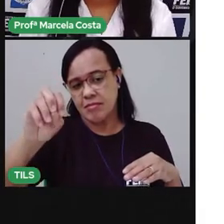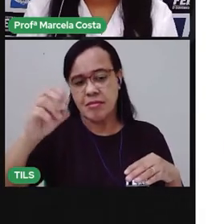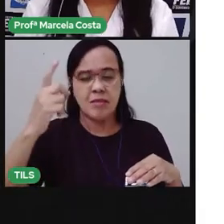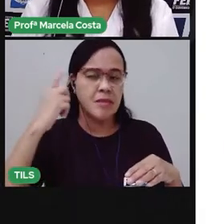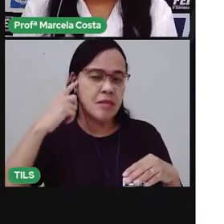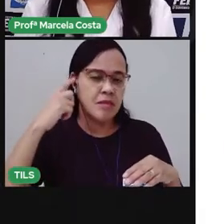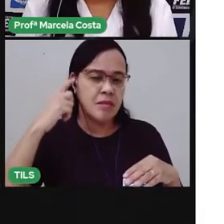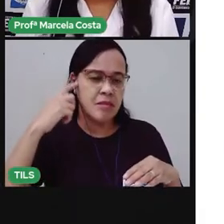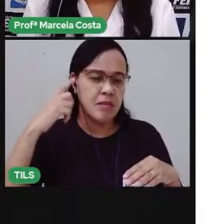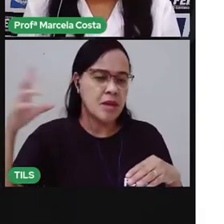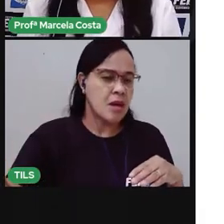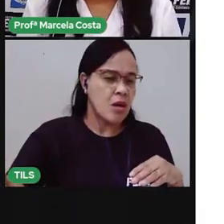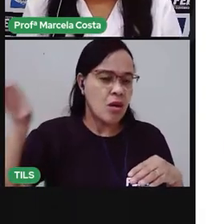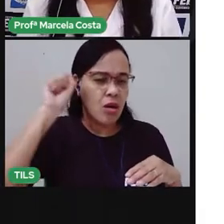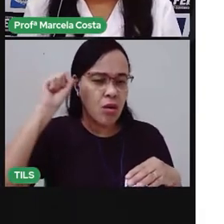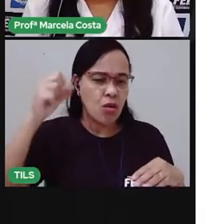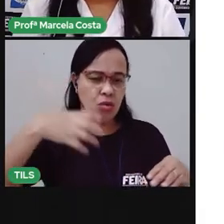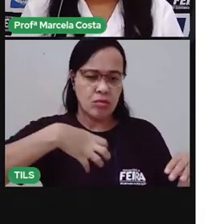escuta?